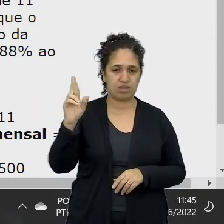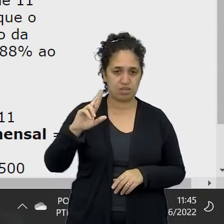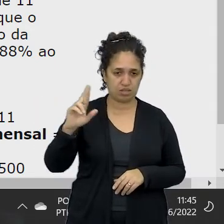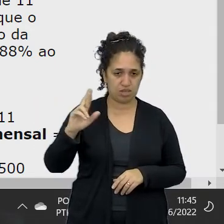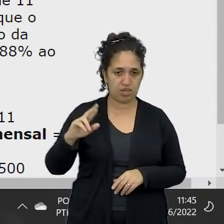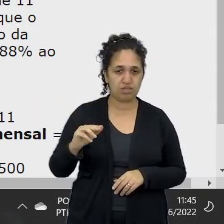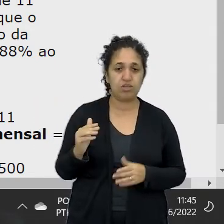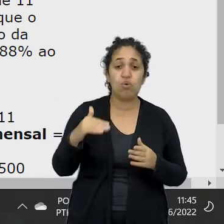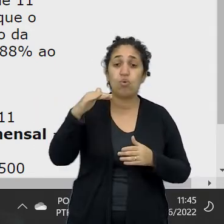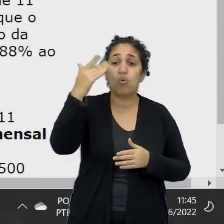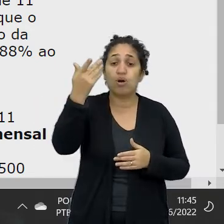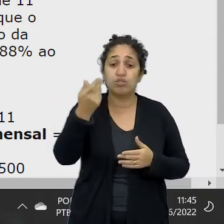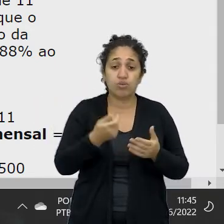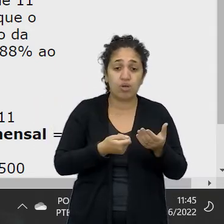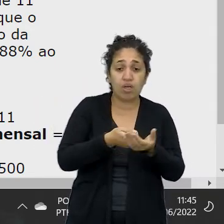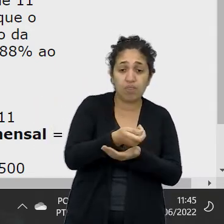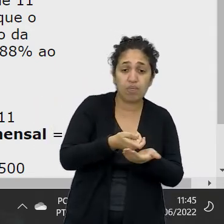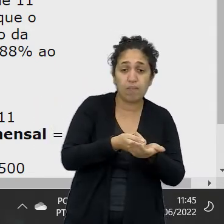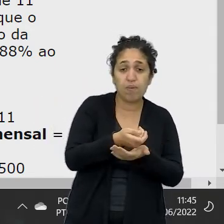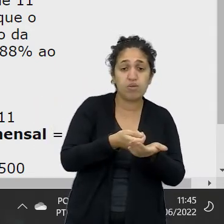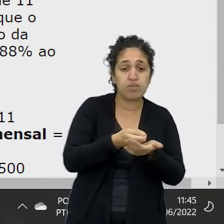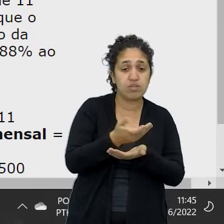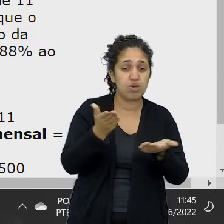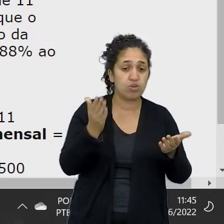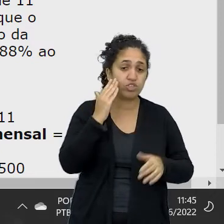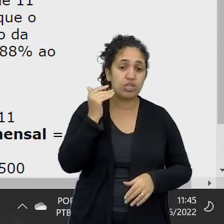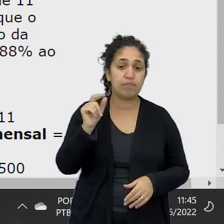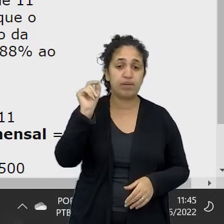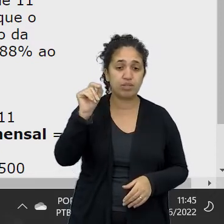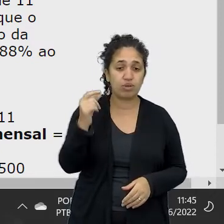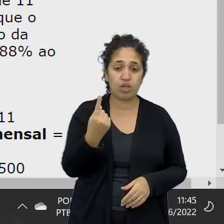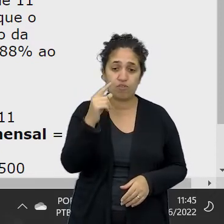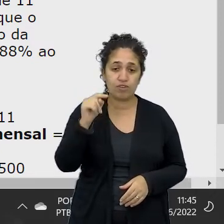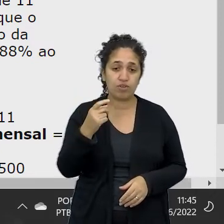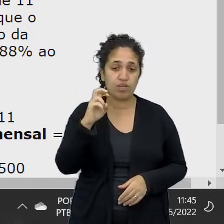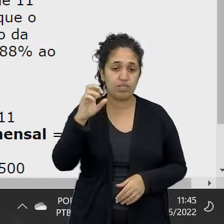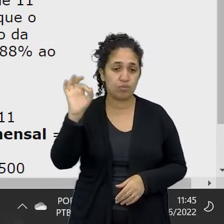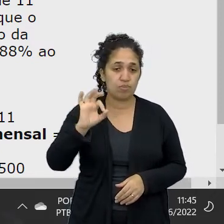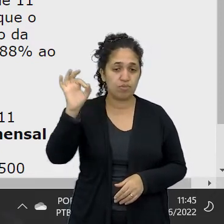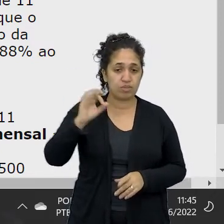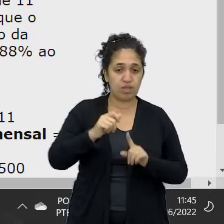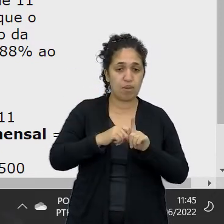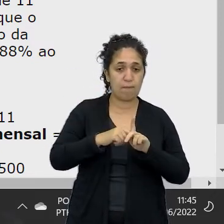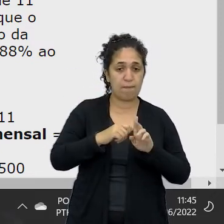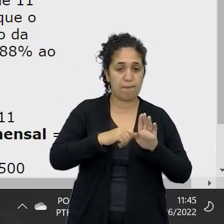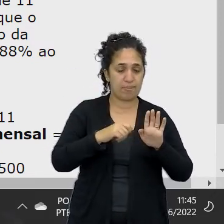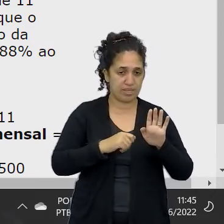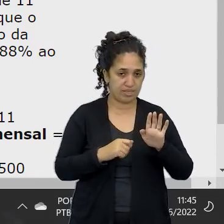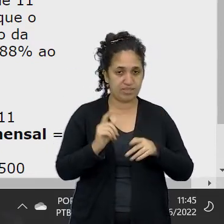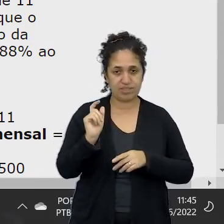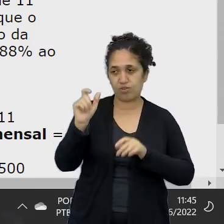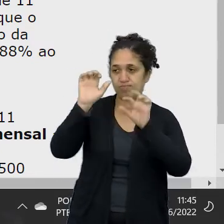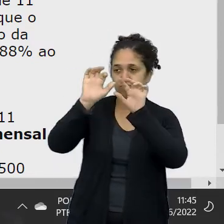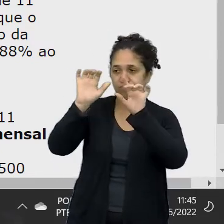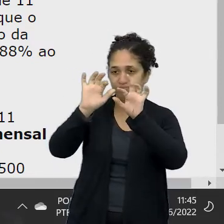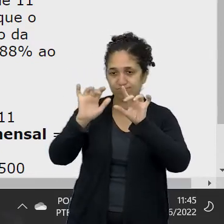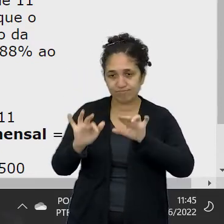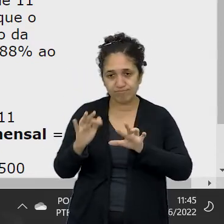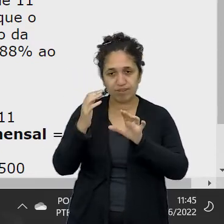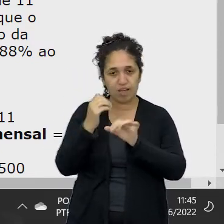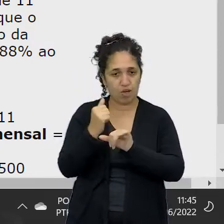Quanto terá que depositar? Sabendo que o rendimento é de R 1,5 ao mês. Então, aí ele deixa o valor que